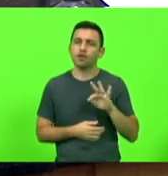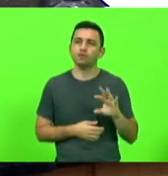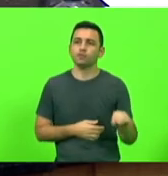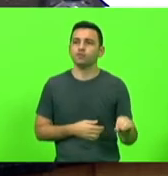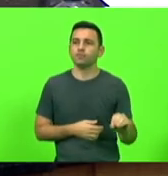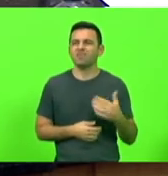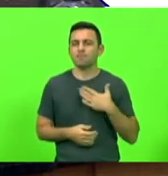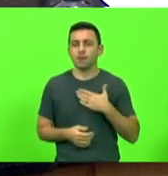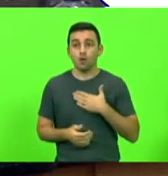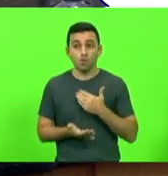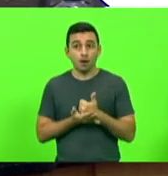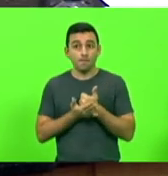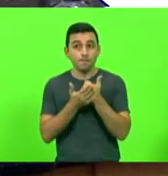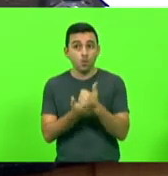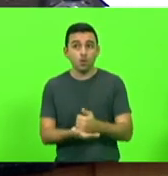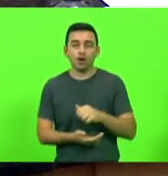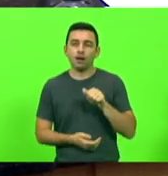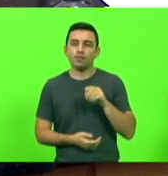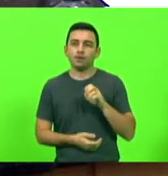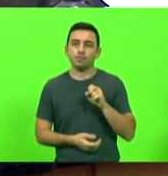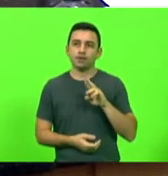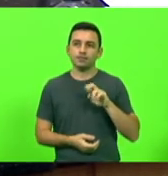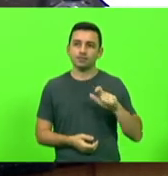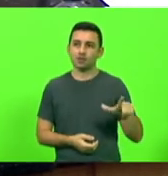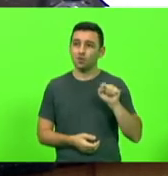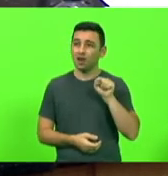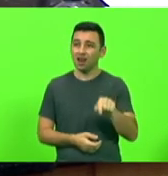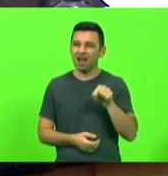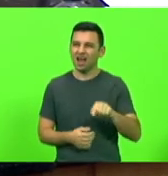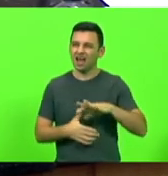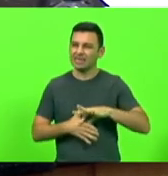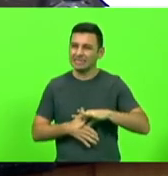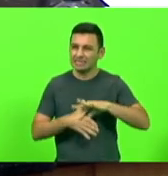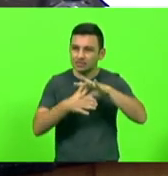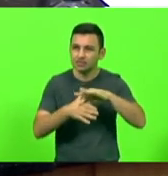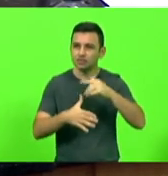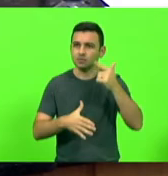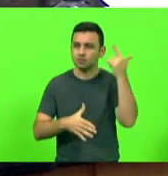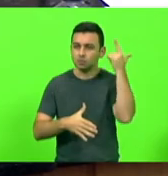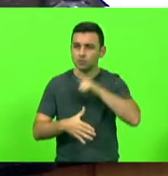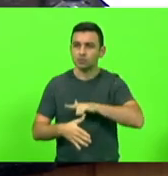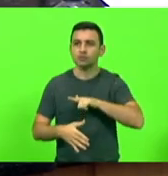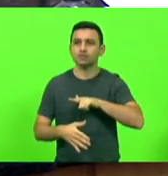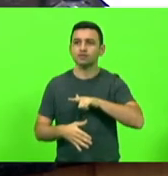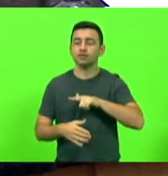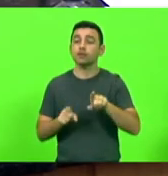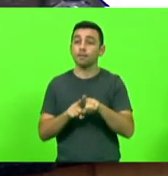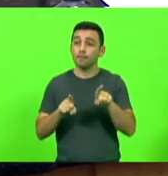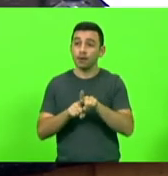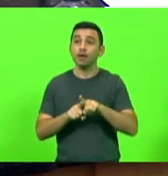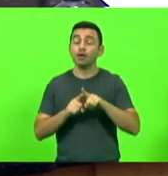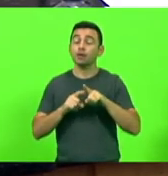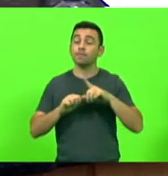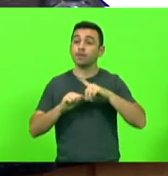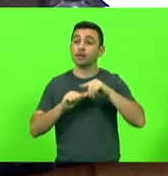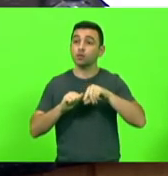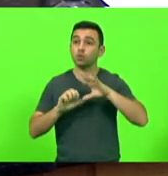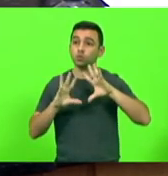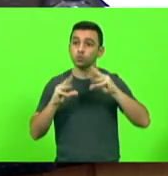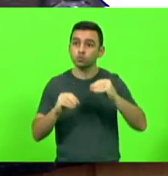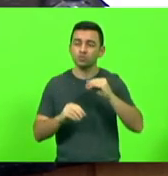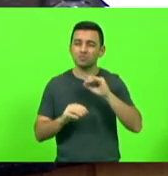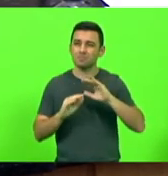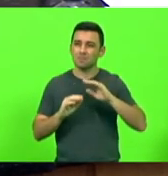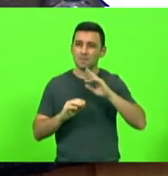meu apoio à Abrazel que tem liderado esse movimento, todo o meu apoio a todos os empreendedores do setor de bares e restaurantes que é um